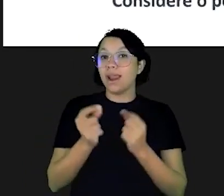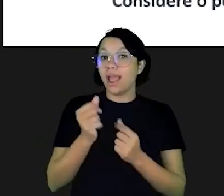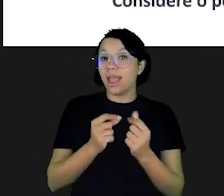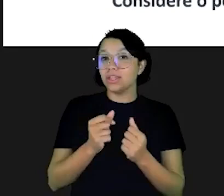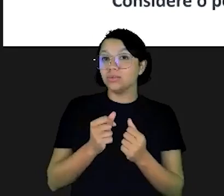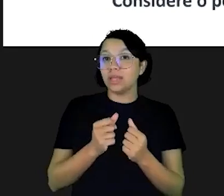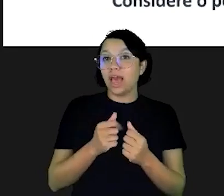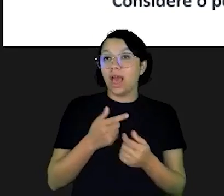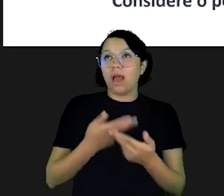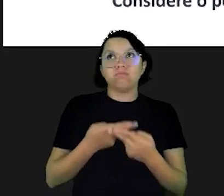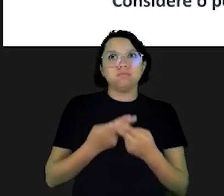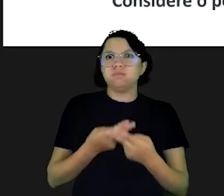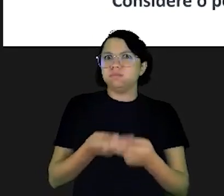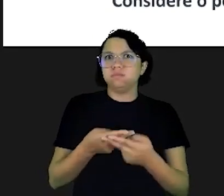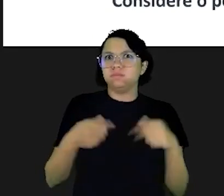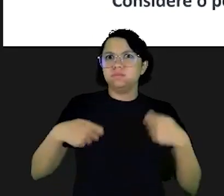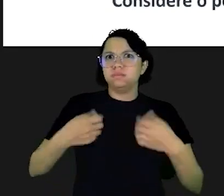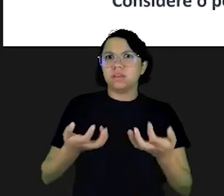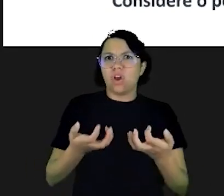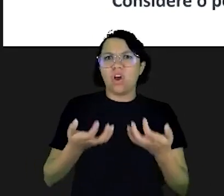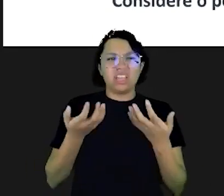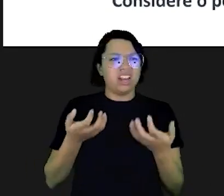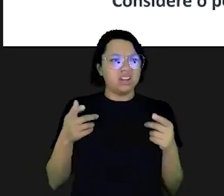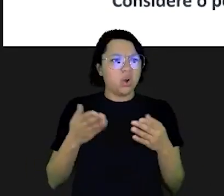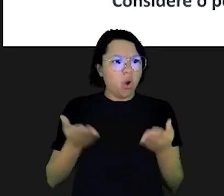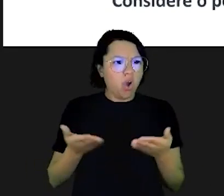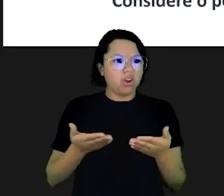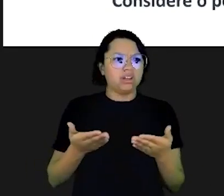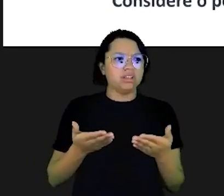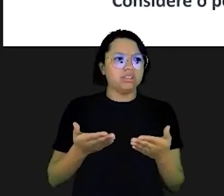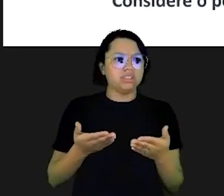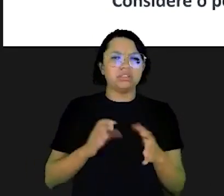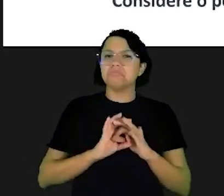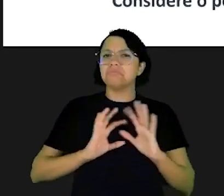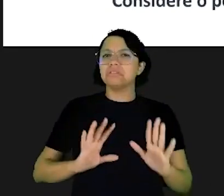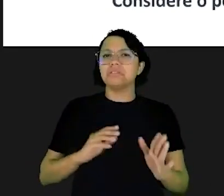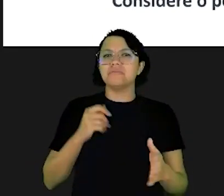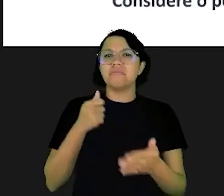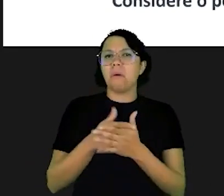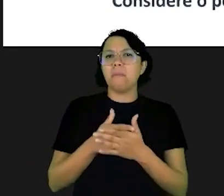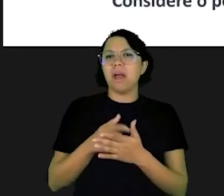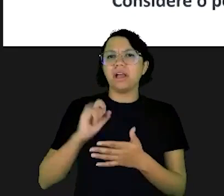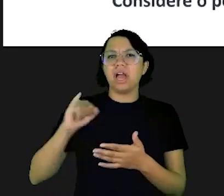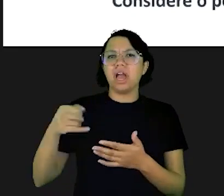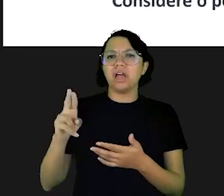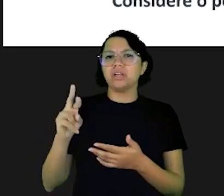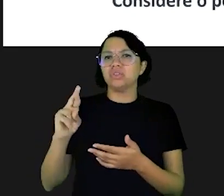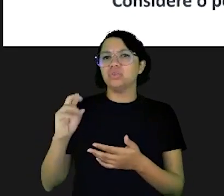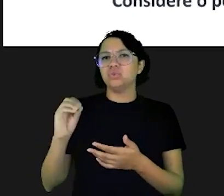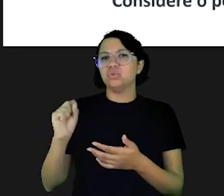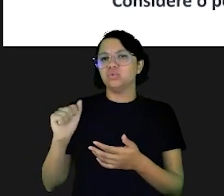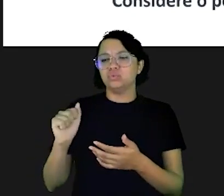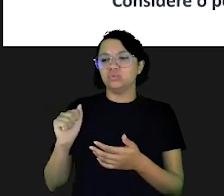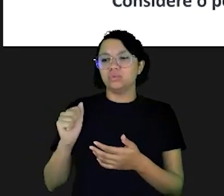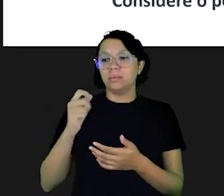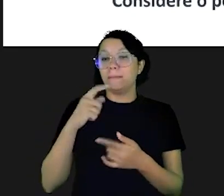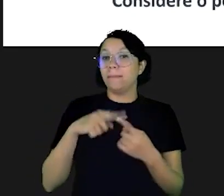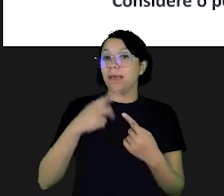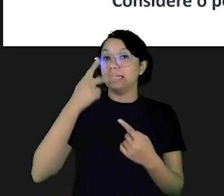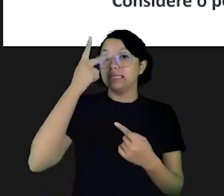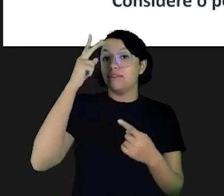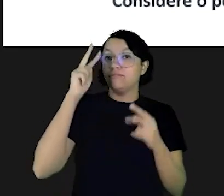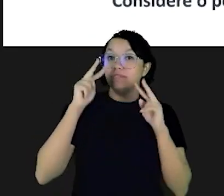da impaciência. O eu quero agora ou o que eu preciso agora eu estou disposto a pagar juros a taxas mais